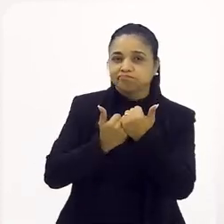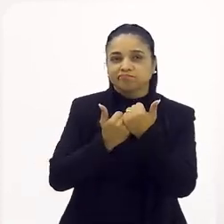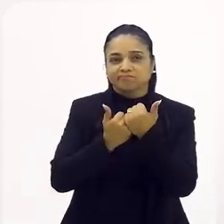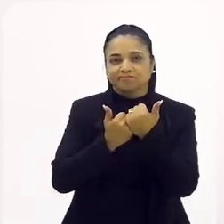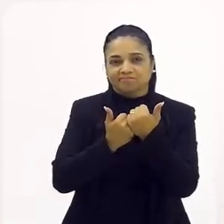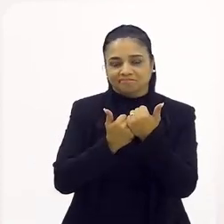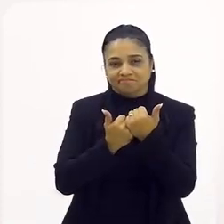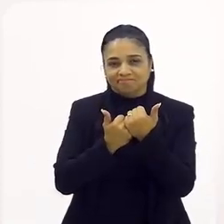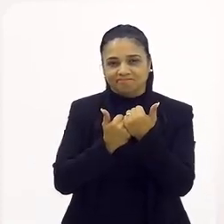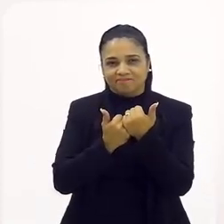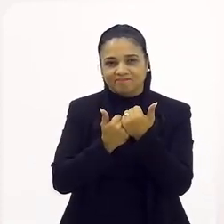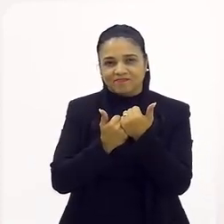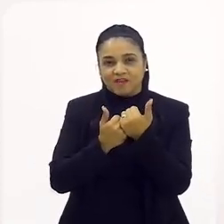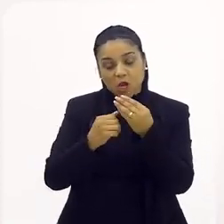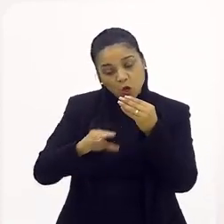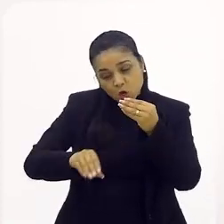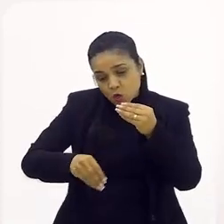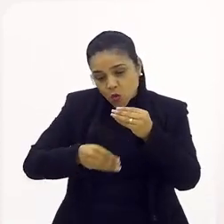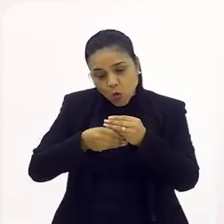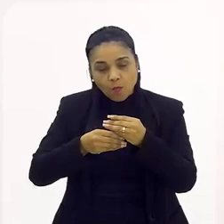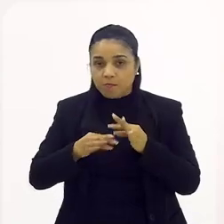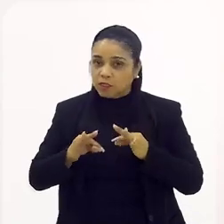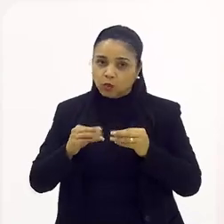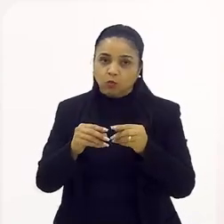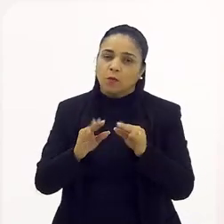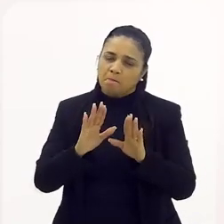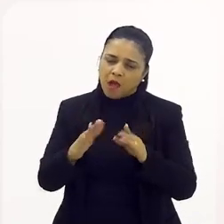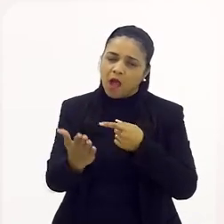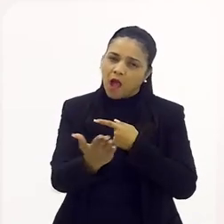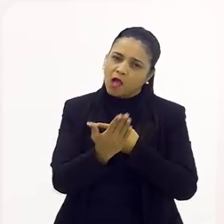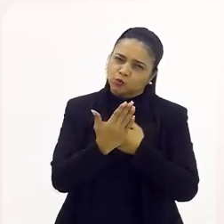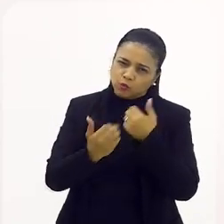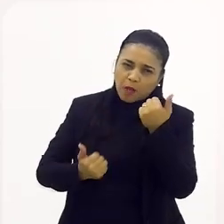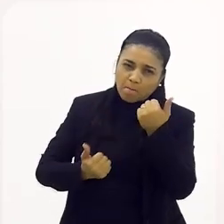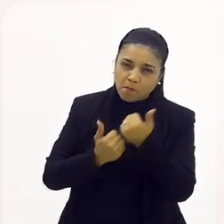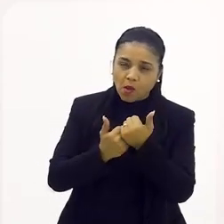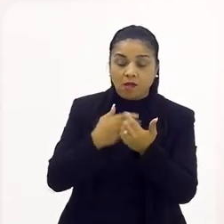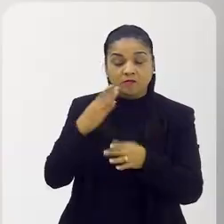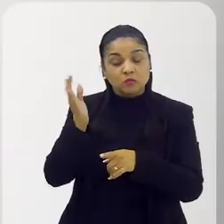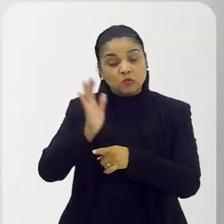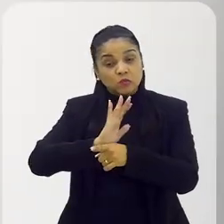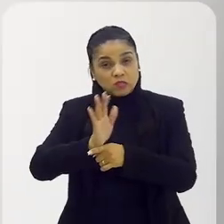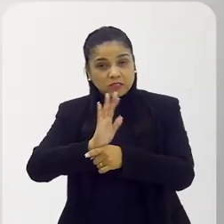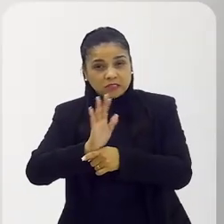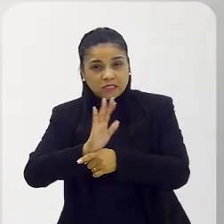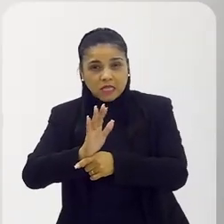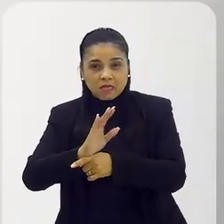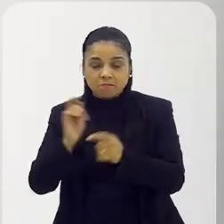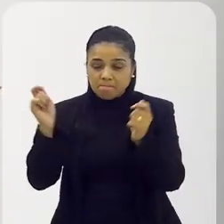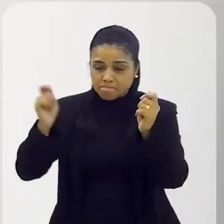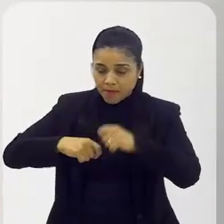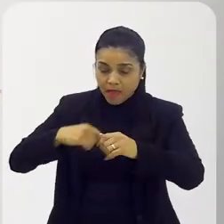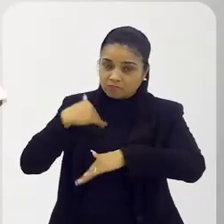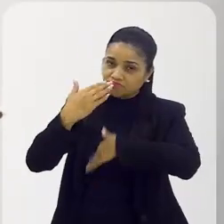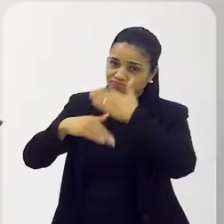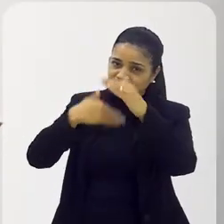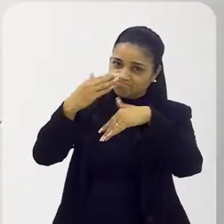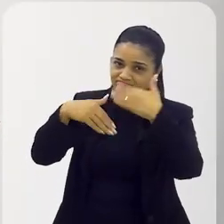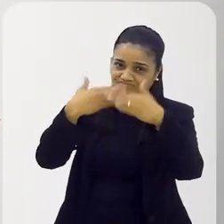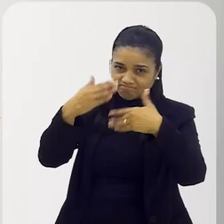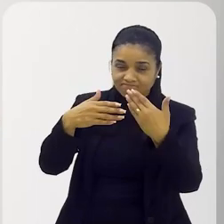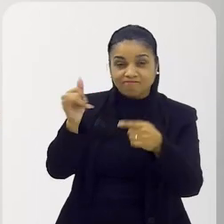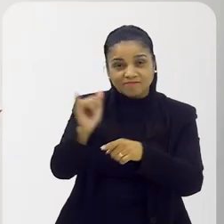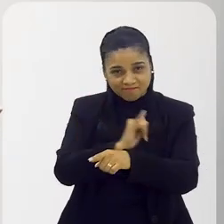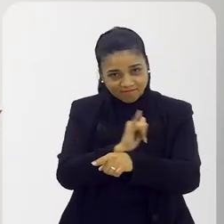ajudar, né? Não acho que ela complementa tudo, mas ela te ajuda. É, o cinema desenvolveu essa capacidade que isso o teatro não